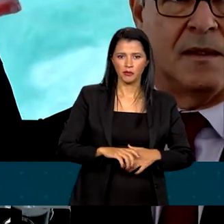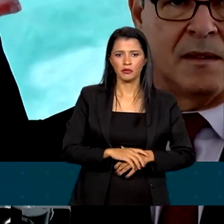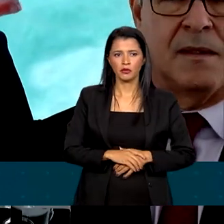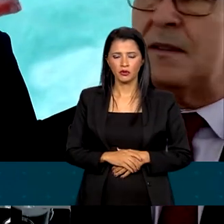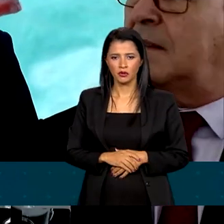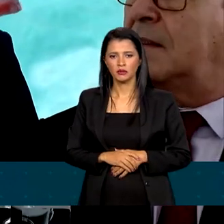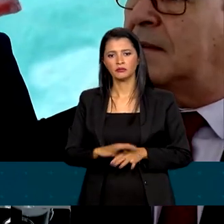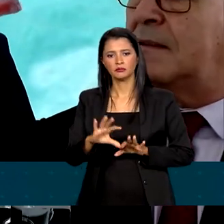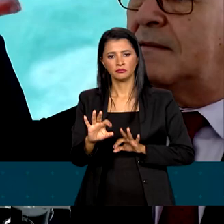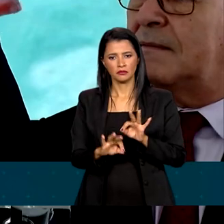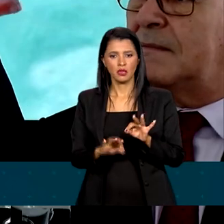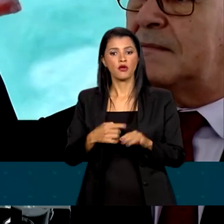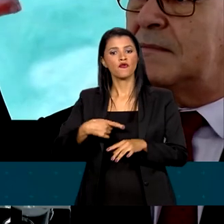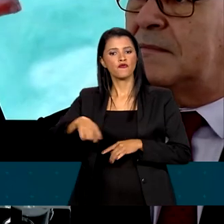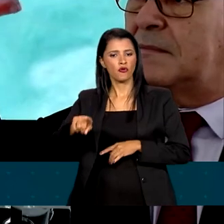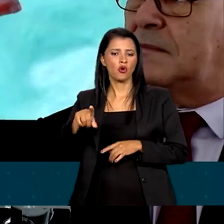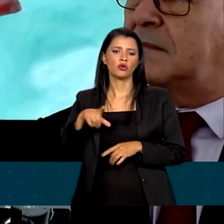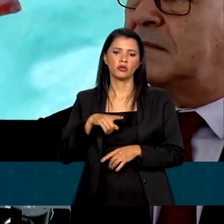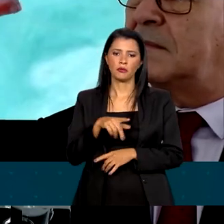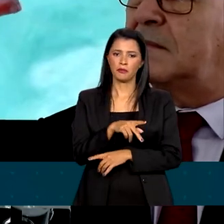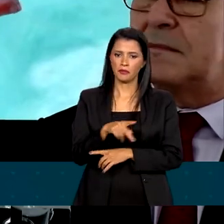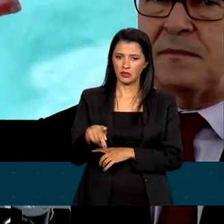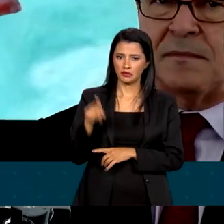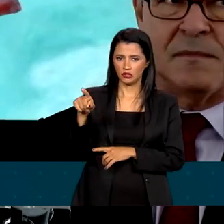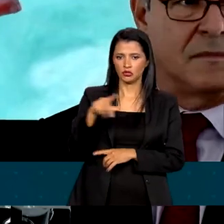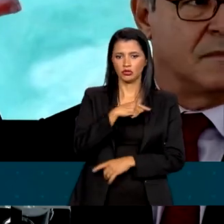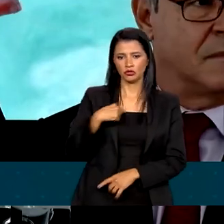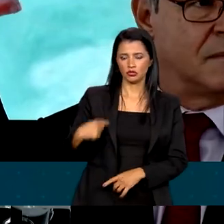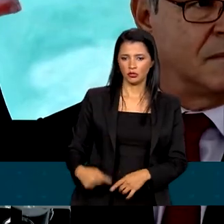a ida da semana que vem do presidente a China.